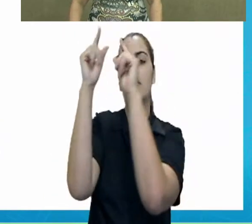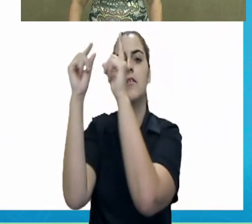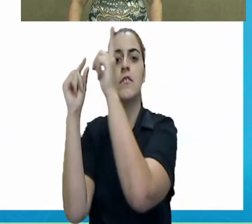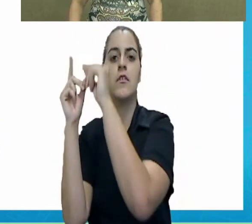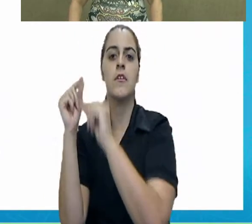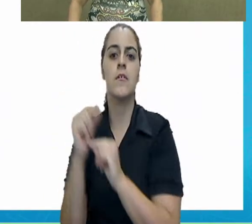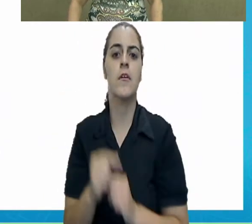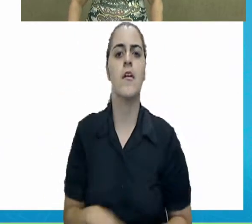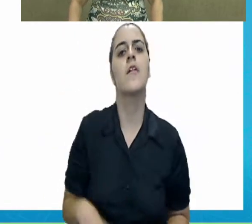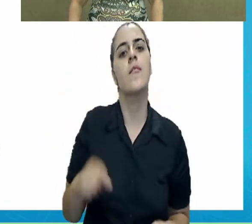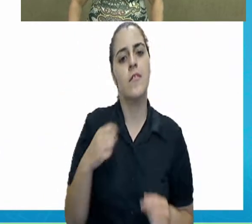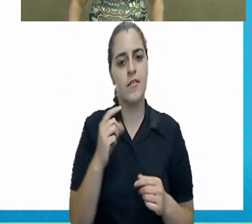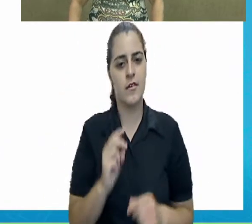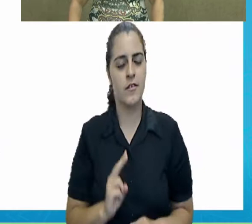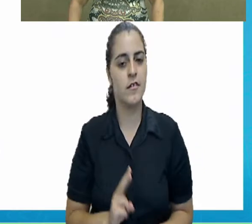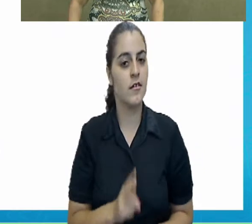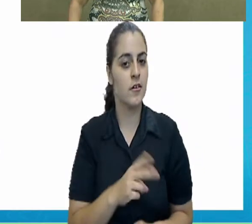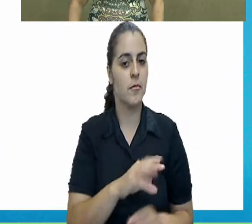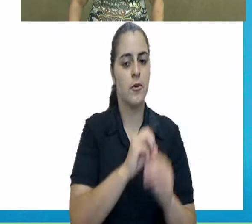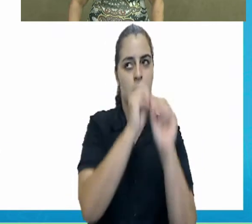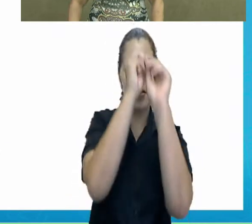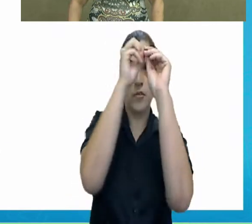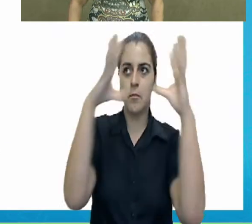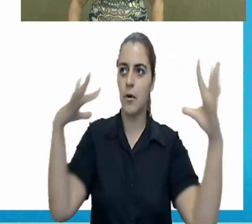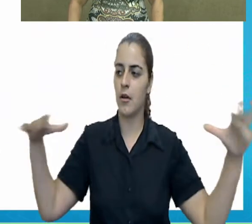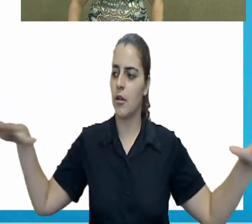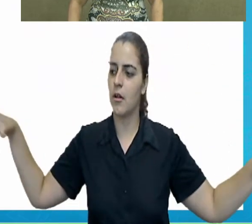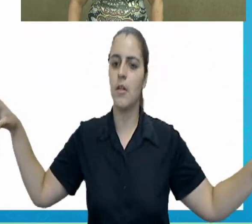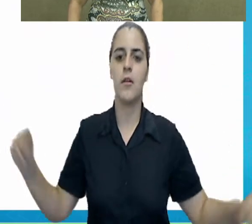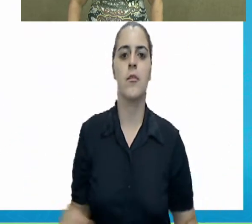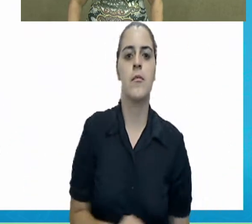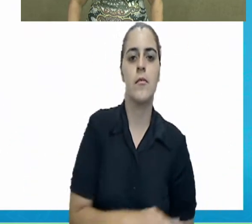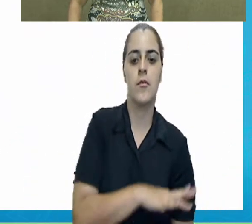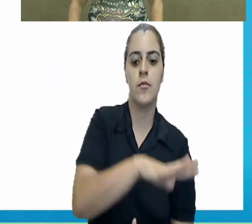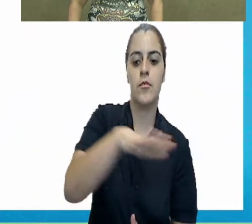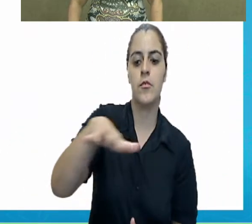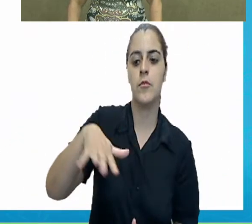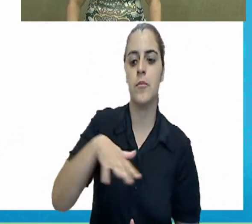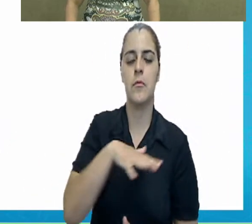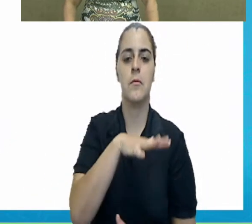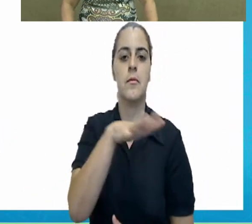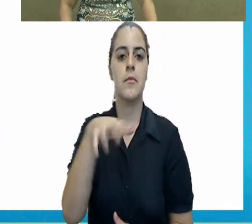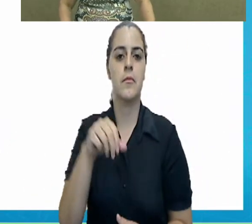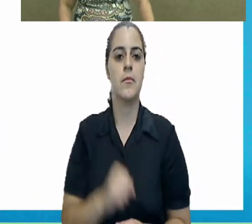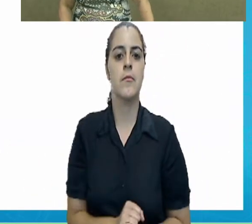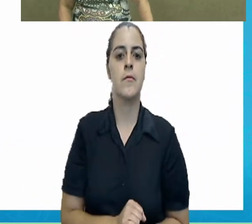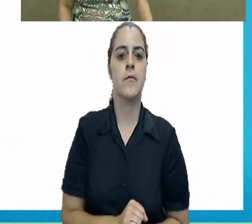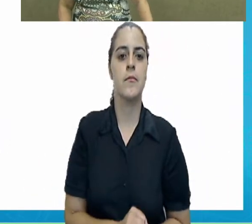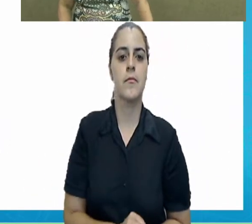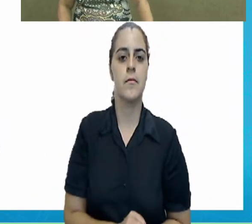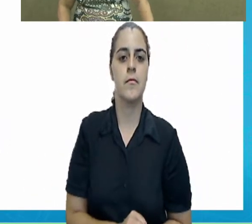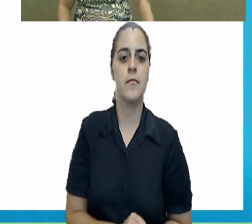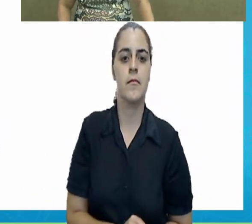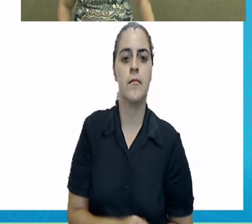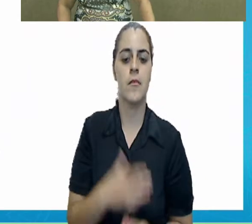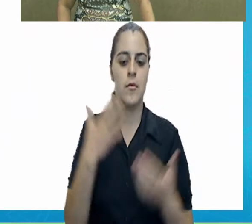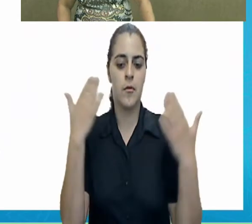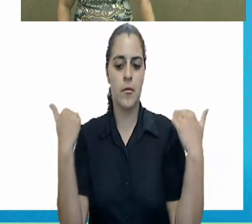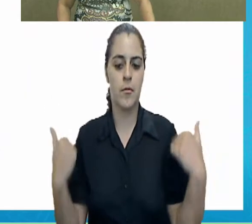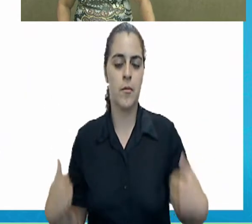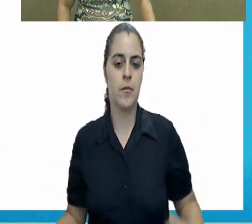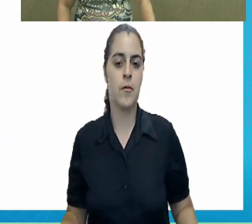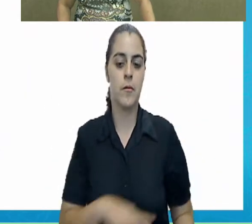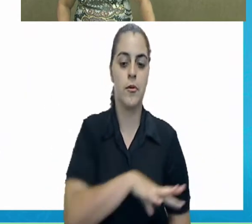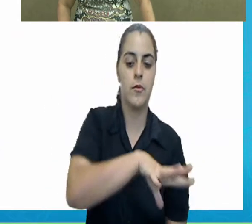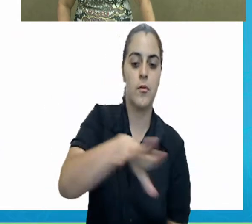estrela. Elas se espalham por parte, elas se espalham partes do corpo